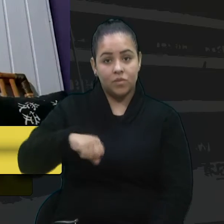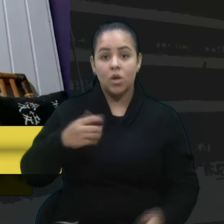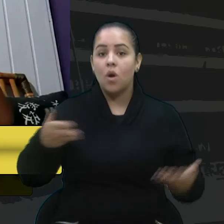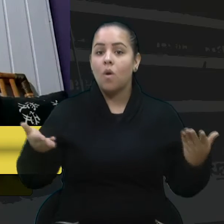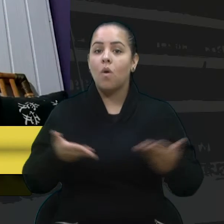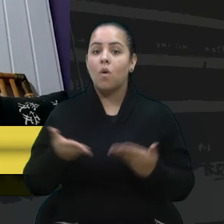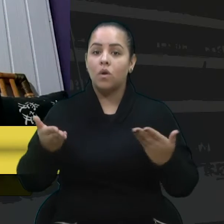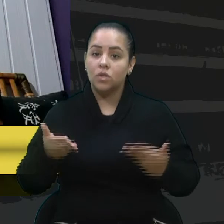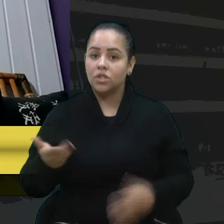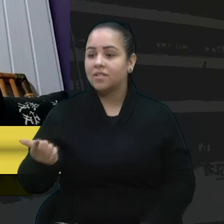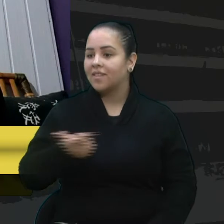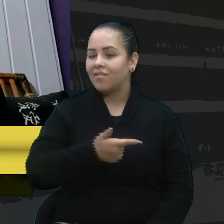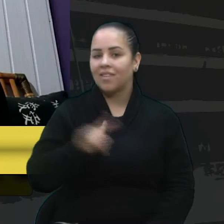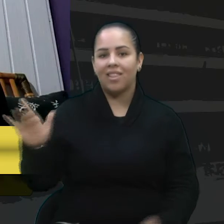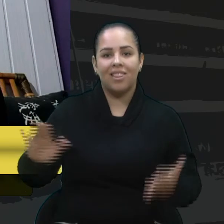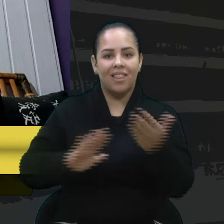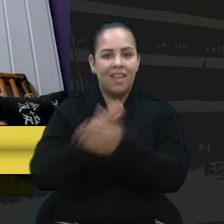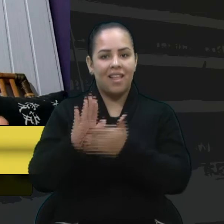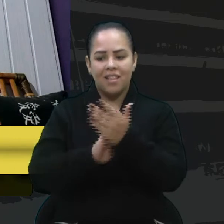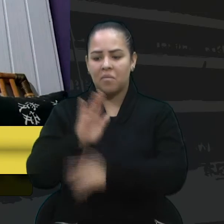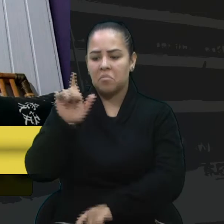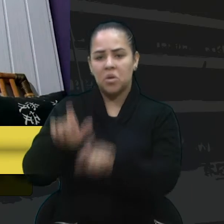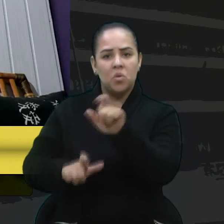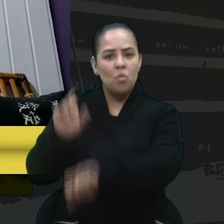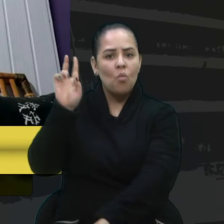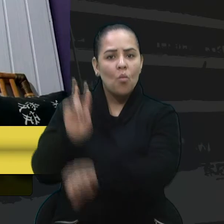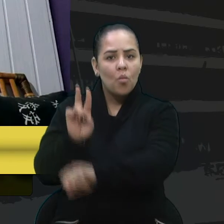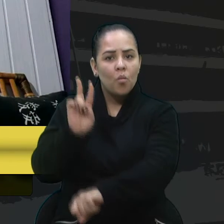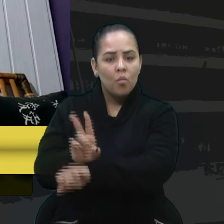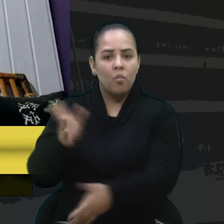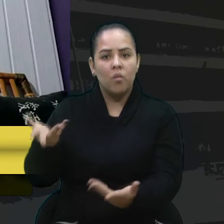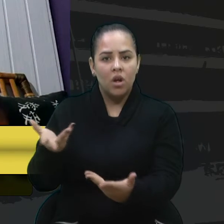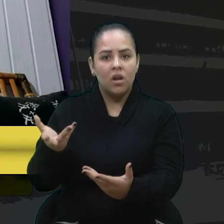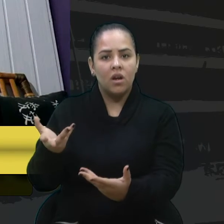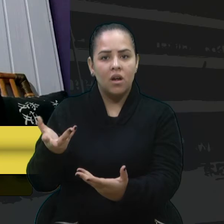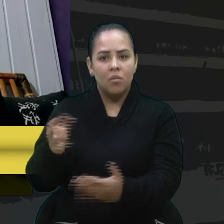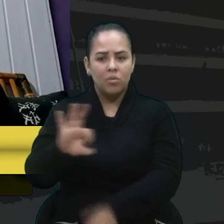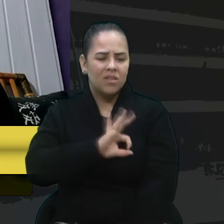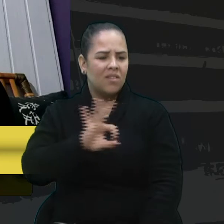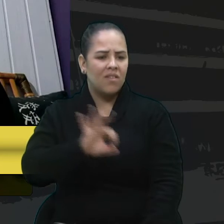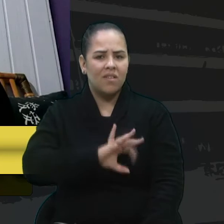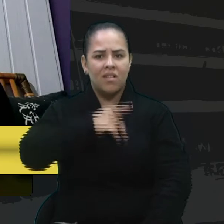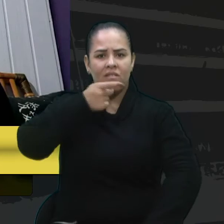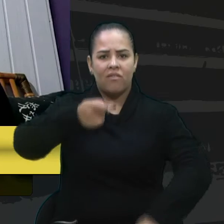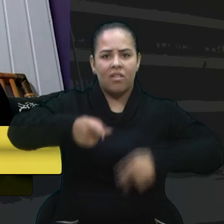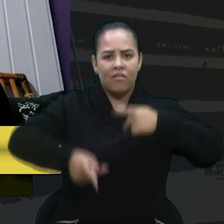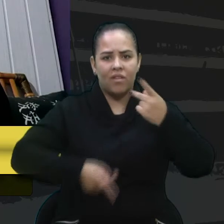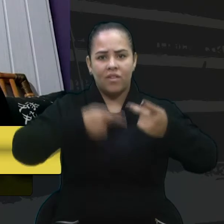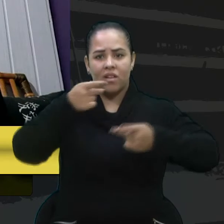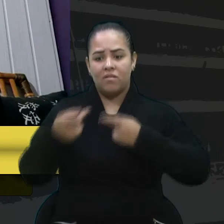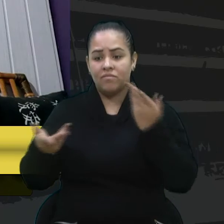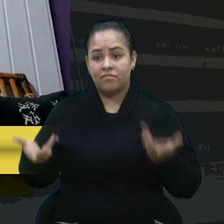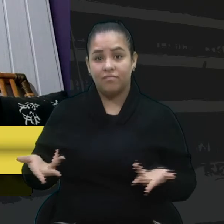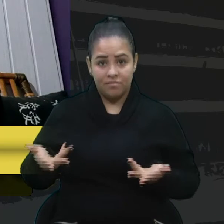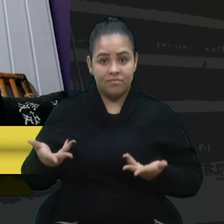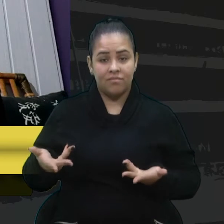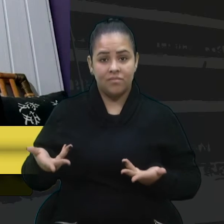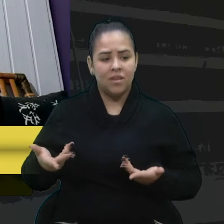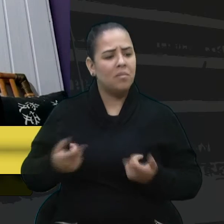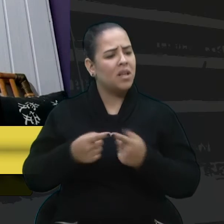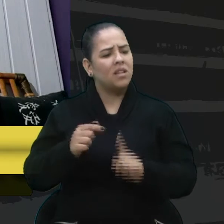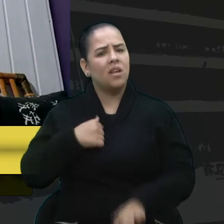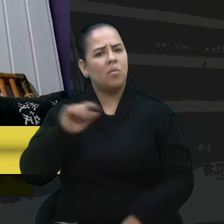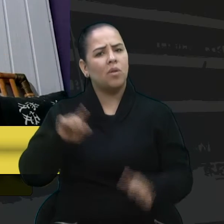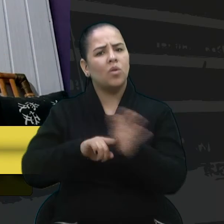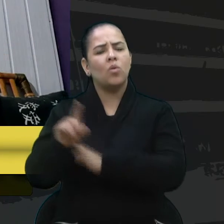hoje não tem ninguém cuidando, não. a Guarda Municipal, eles falaram e falaram e falaram que estão sendo cuidados. Mas, então, eu pergunto